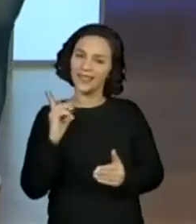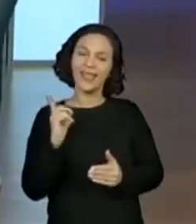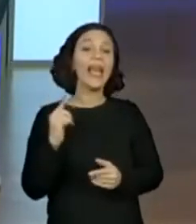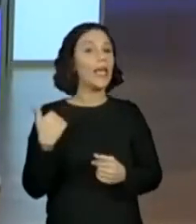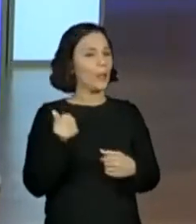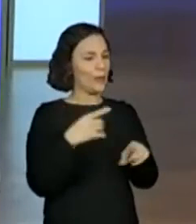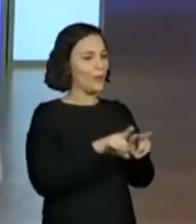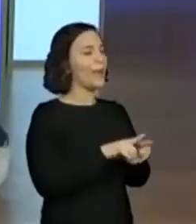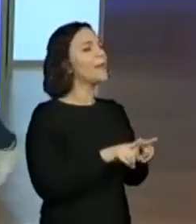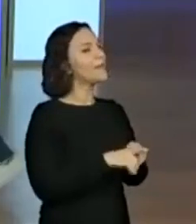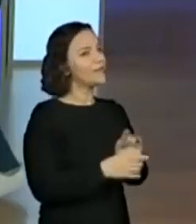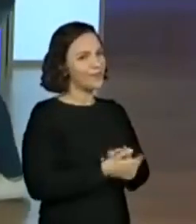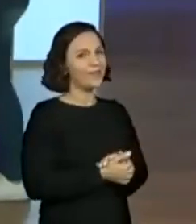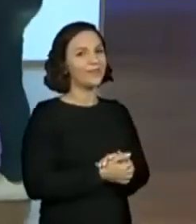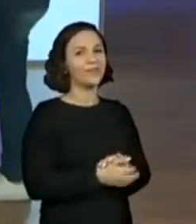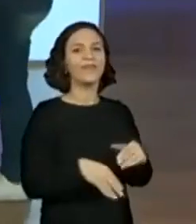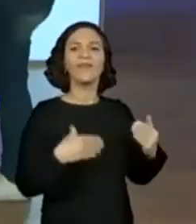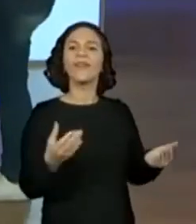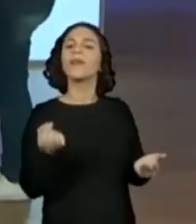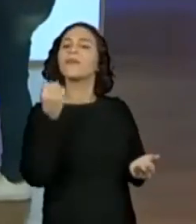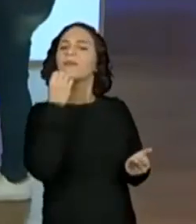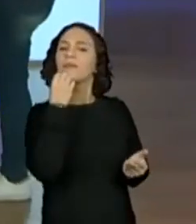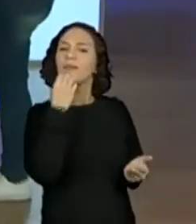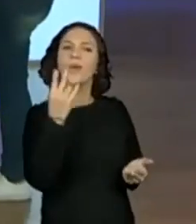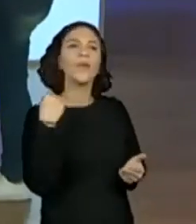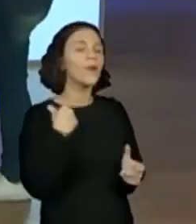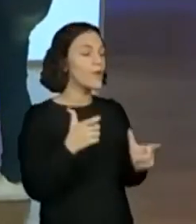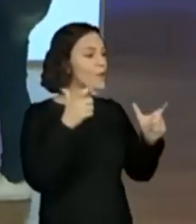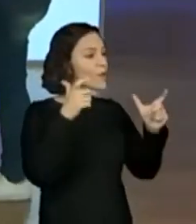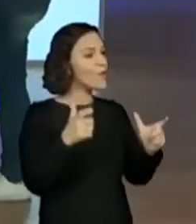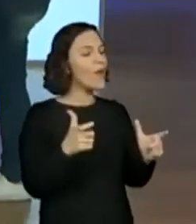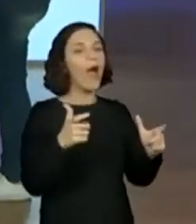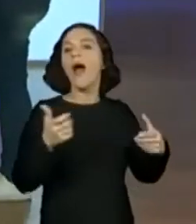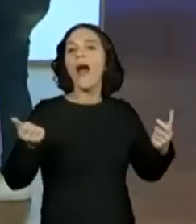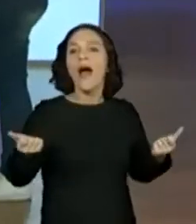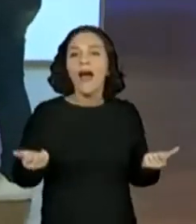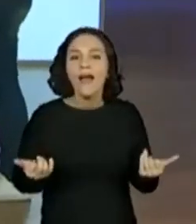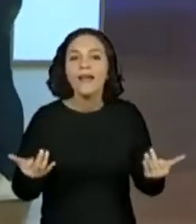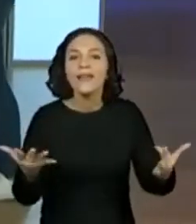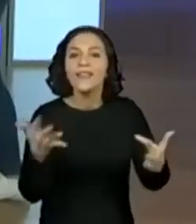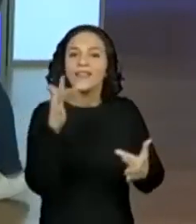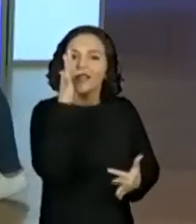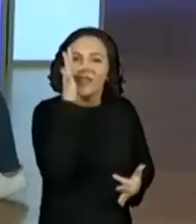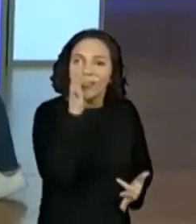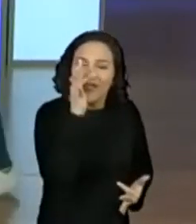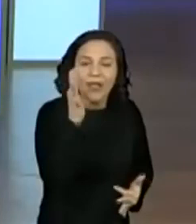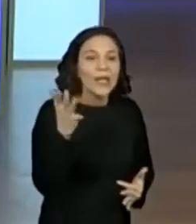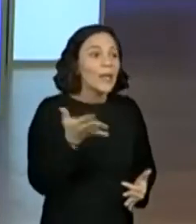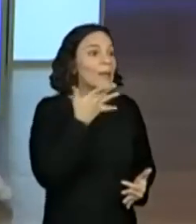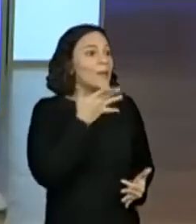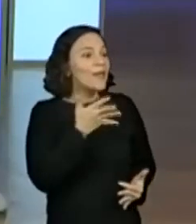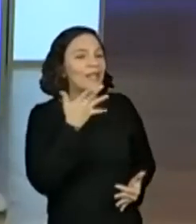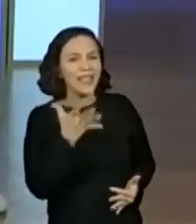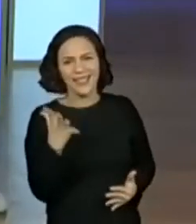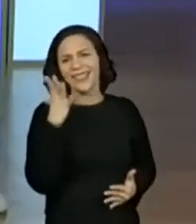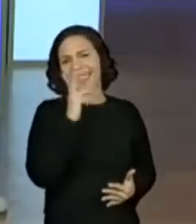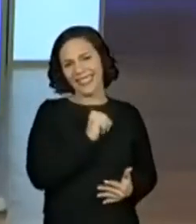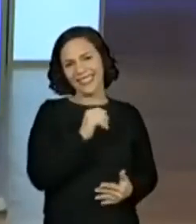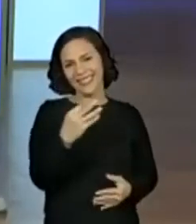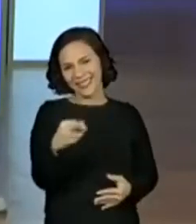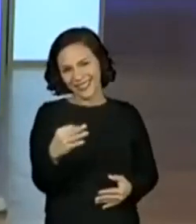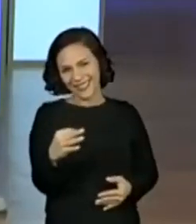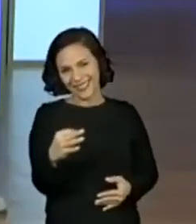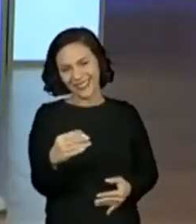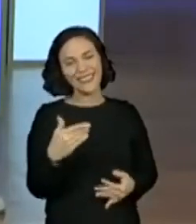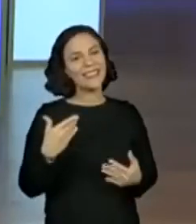é? Eu também. Nada como a gente ir num lugar onde é bastante florido, não é colorido. uma delícia, não